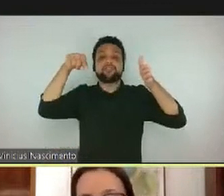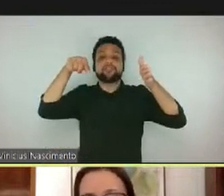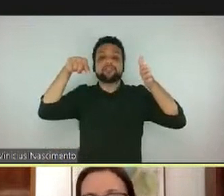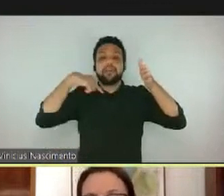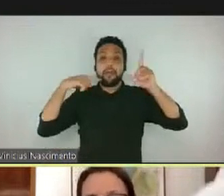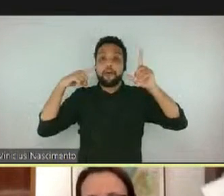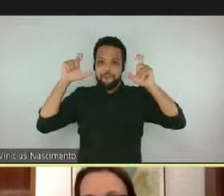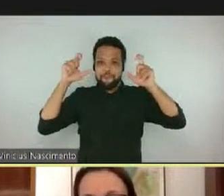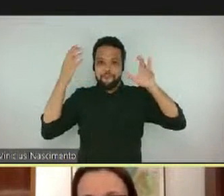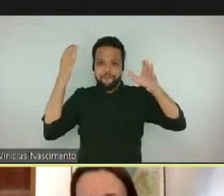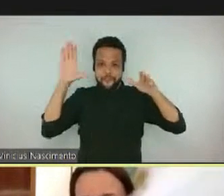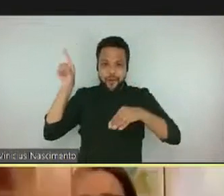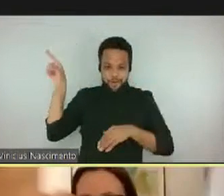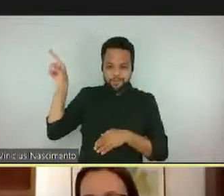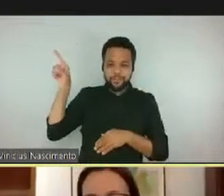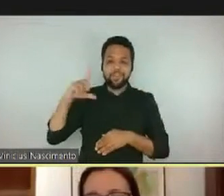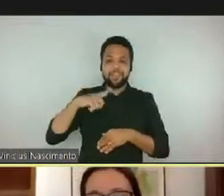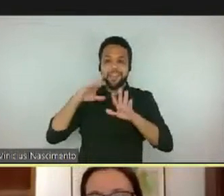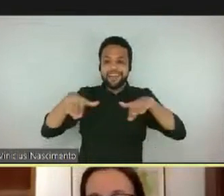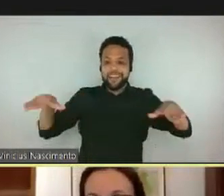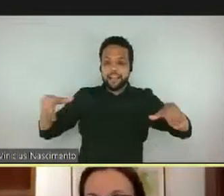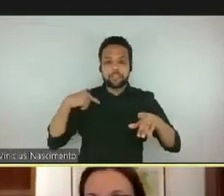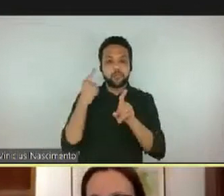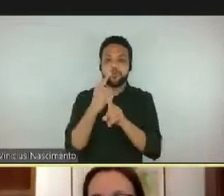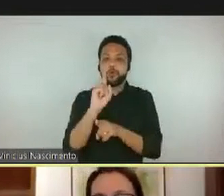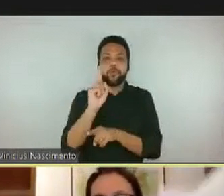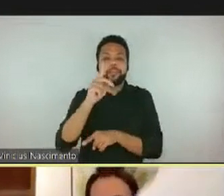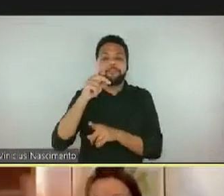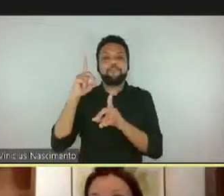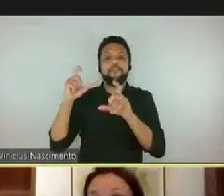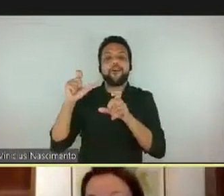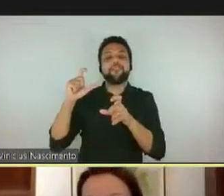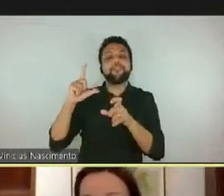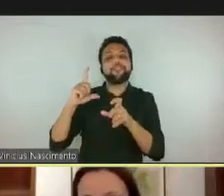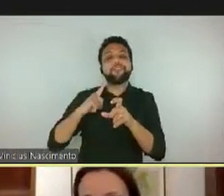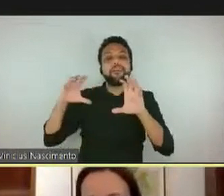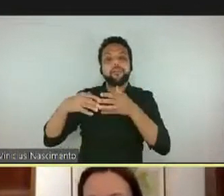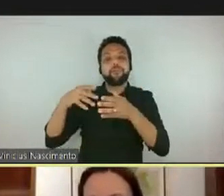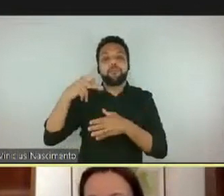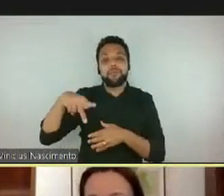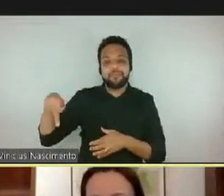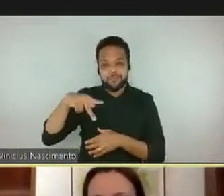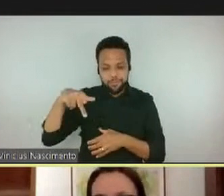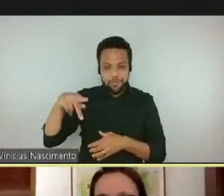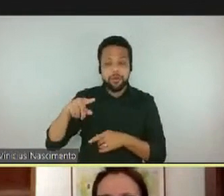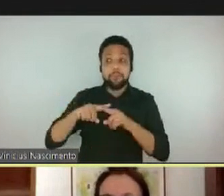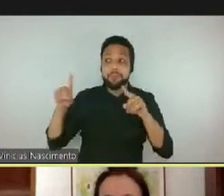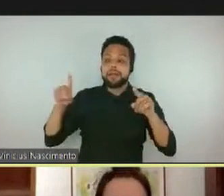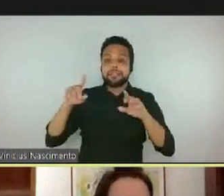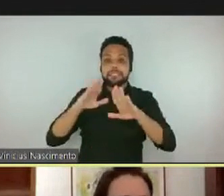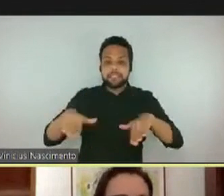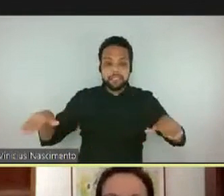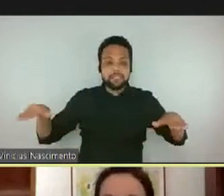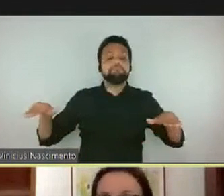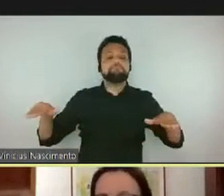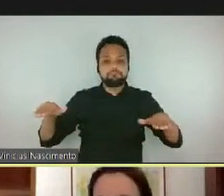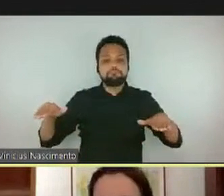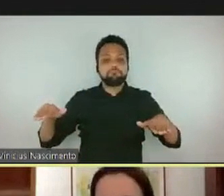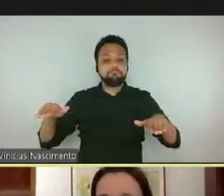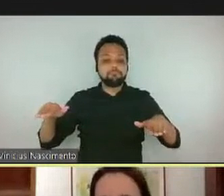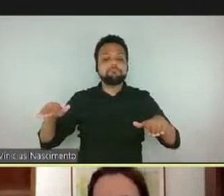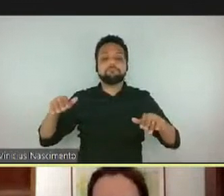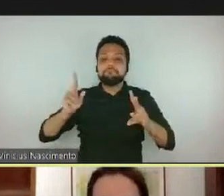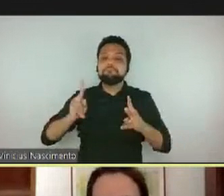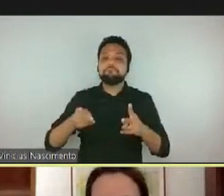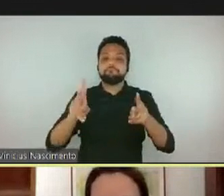professores, porque eu não encontrei a foto que eu queria que mostrasse esse painel com essas obras, que dão continuidade ao